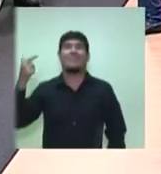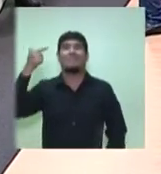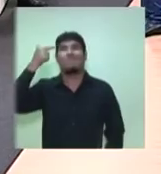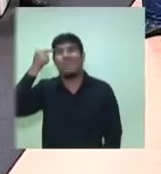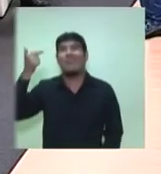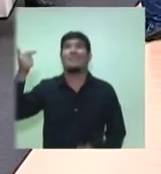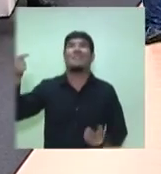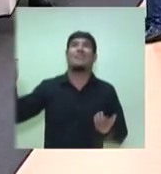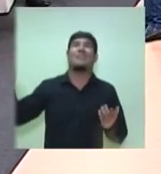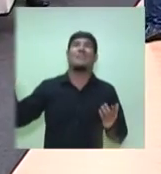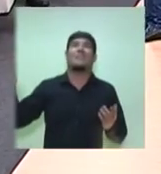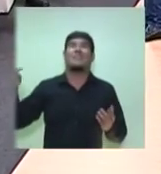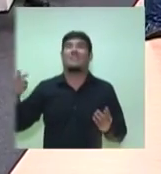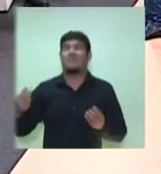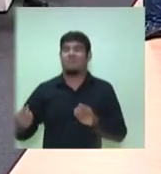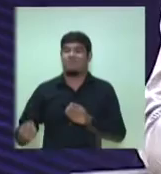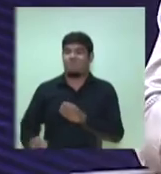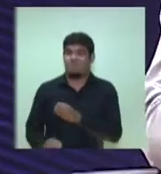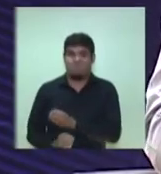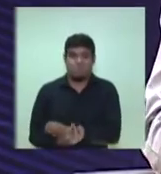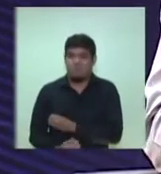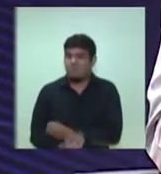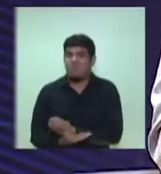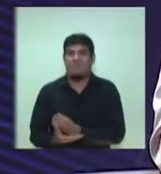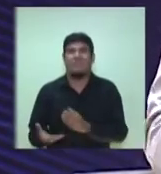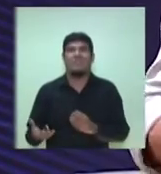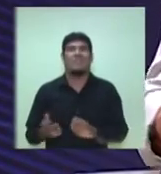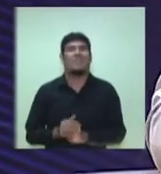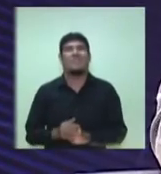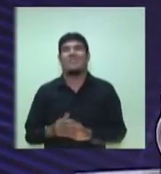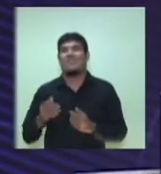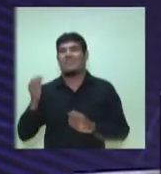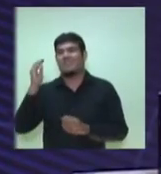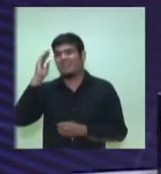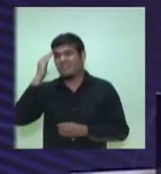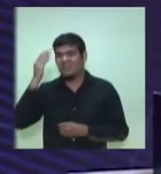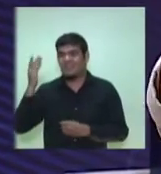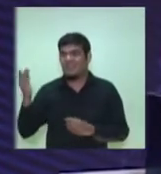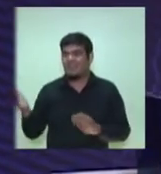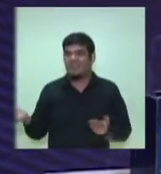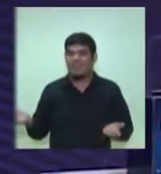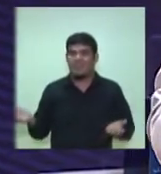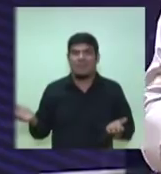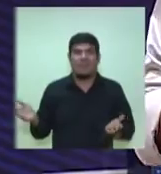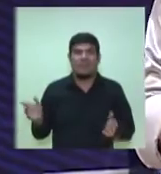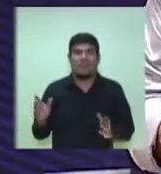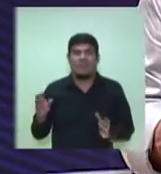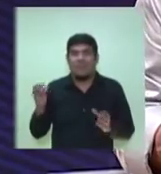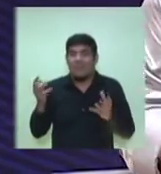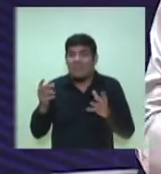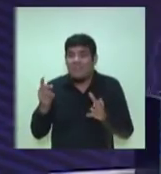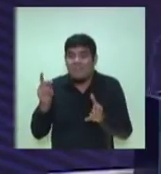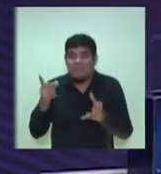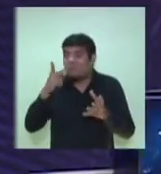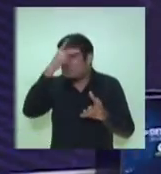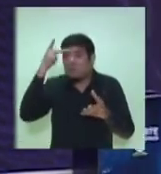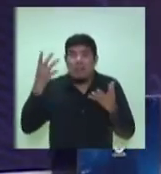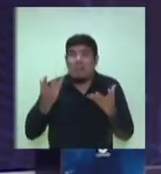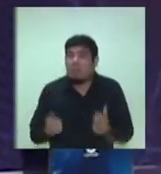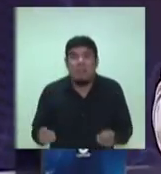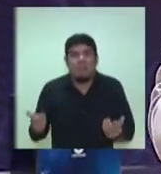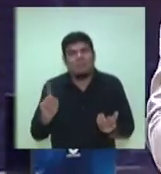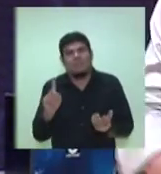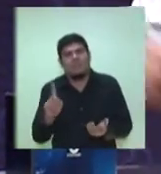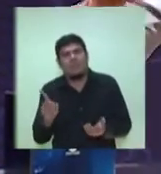que corrompem e mais. Não deveriam ser toleradas como estão sendo toleradas do ponto de vista da repressão. E mais, deveria haver uma